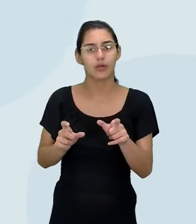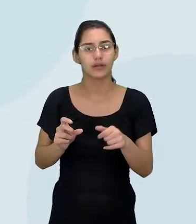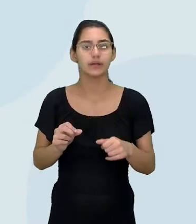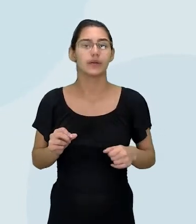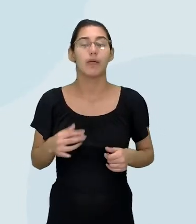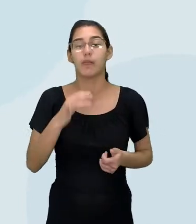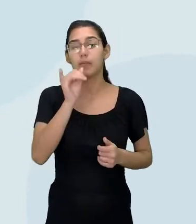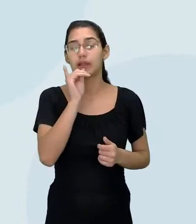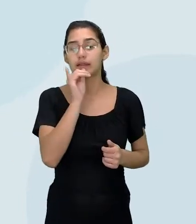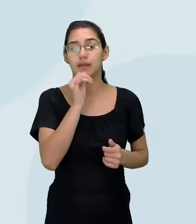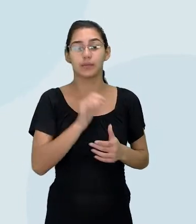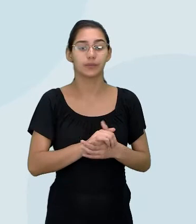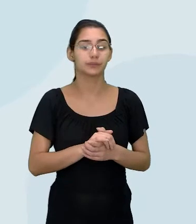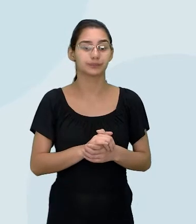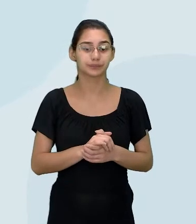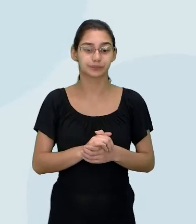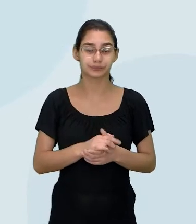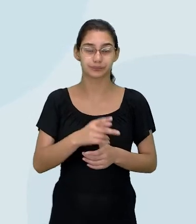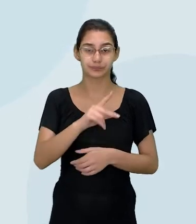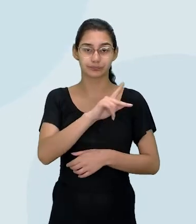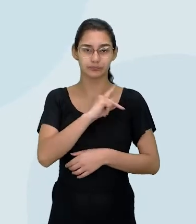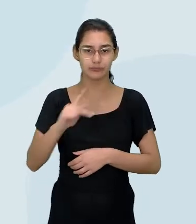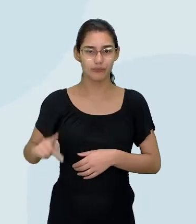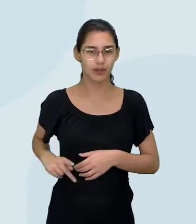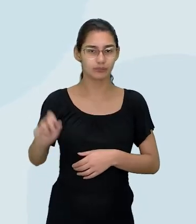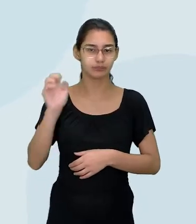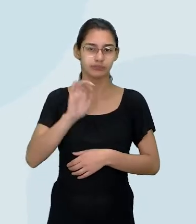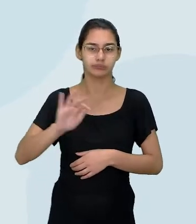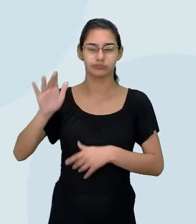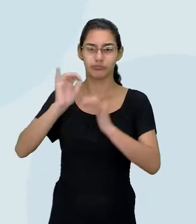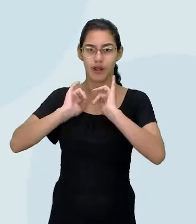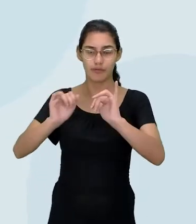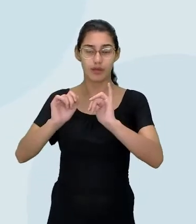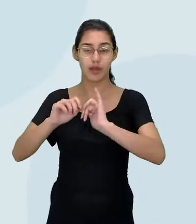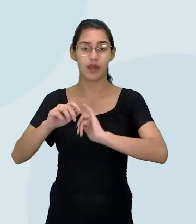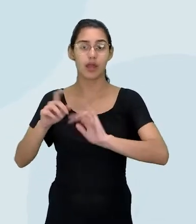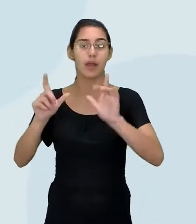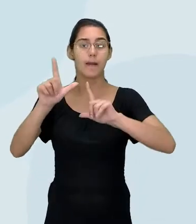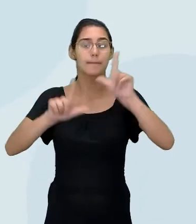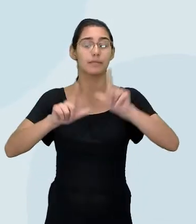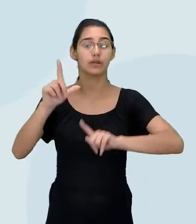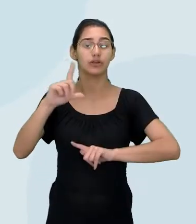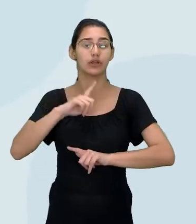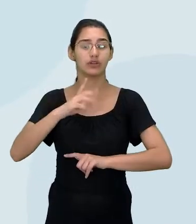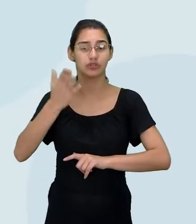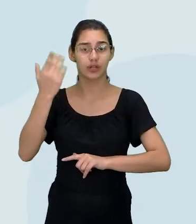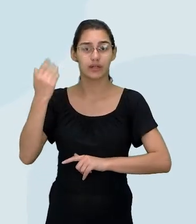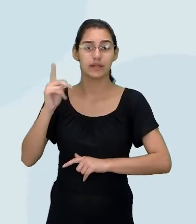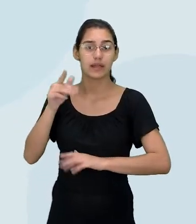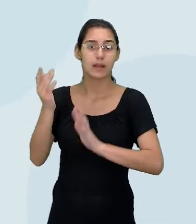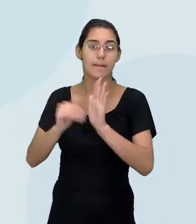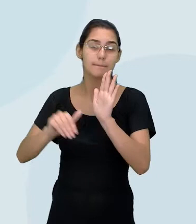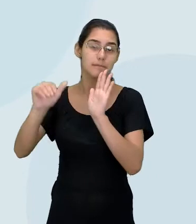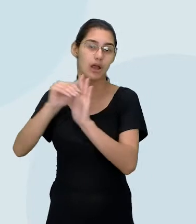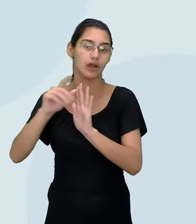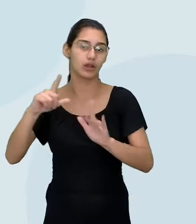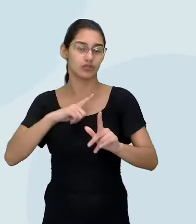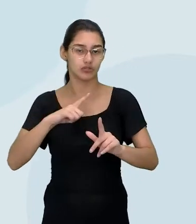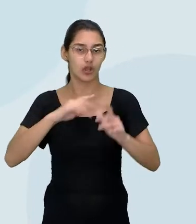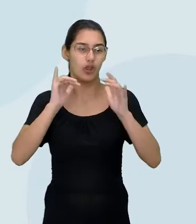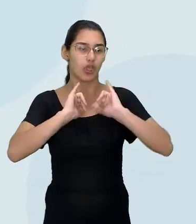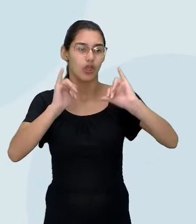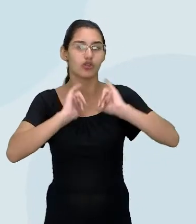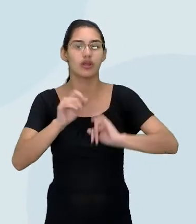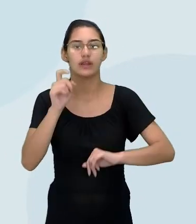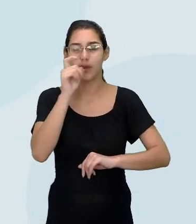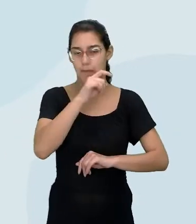Por exemplo, o Donald Trump falava que a mídia tradicional, ela era a maior produtora de notícias